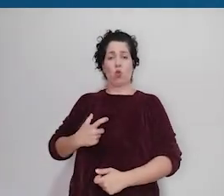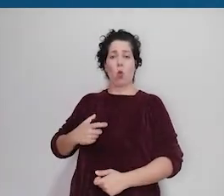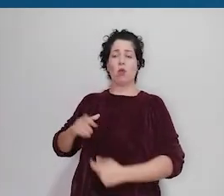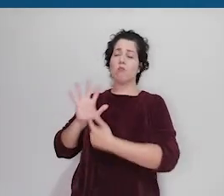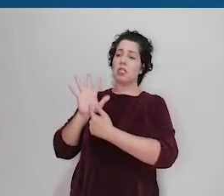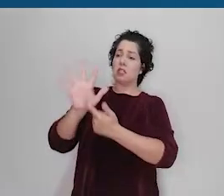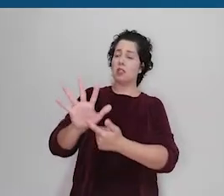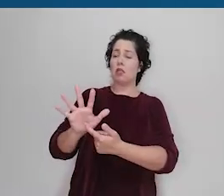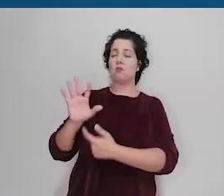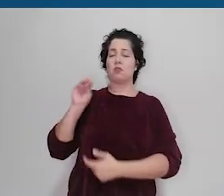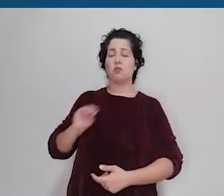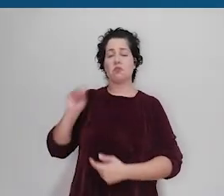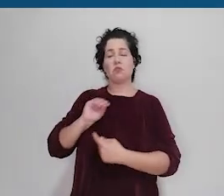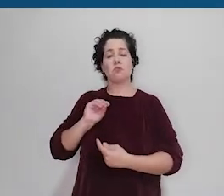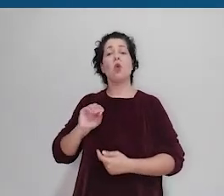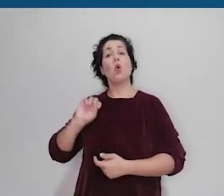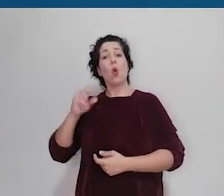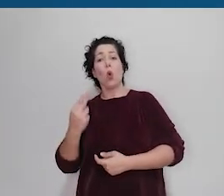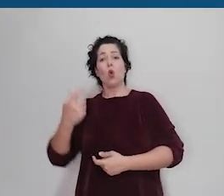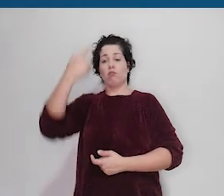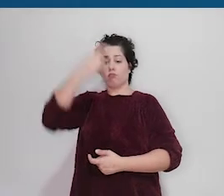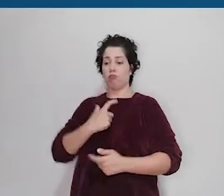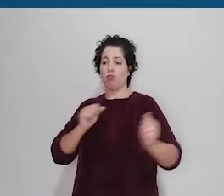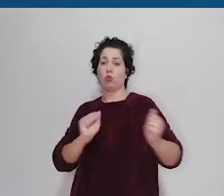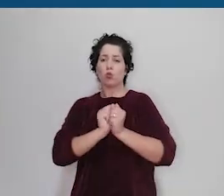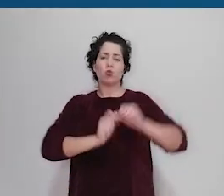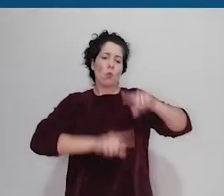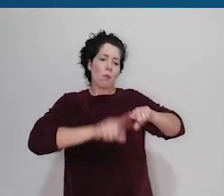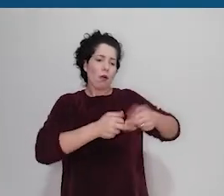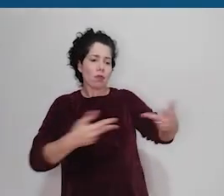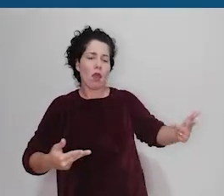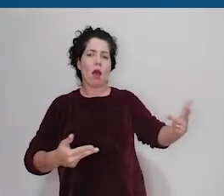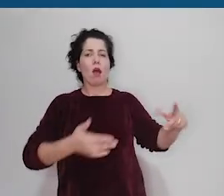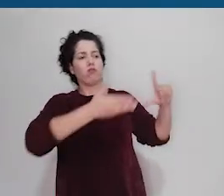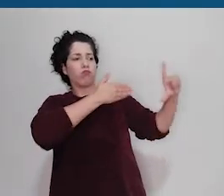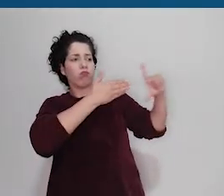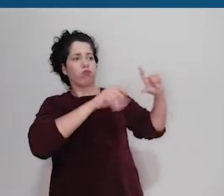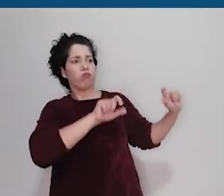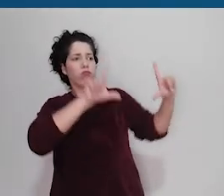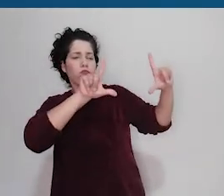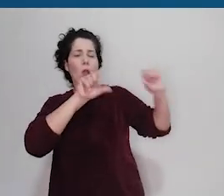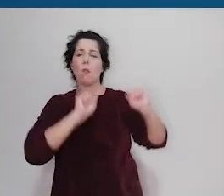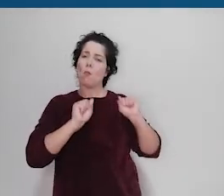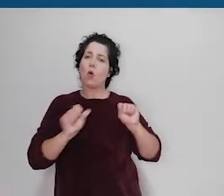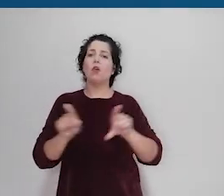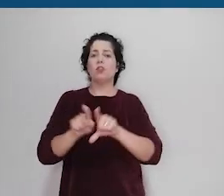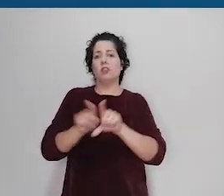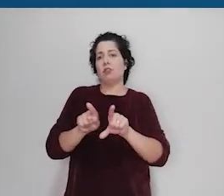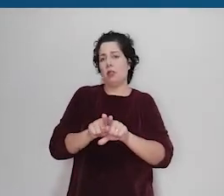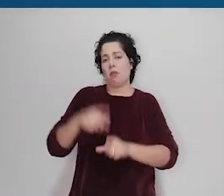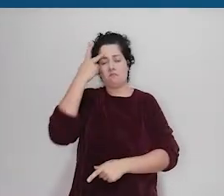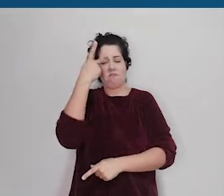à câmera ou com a sua imagem falando e mostrando algum equipamento ou projeção referente ao trabalho